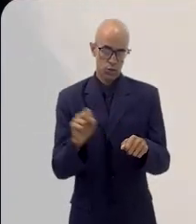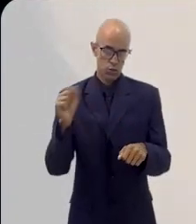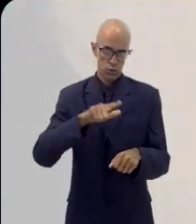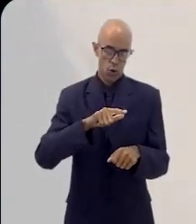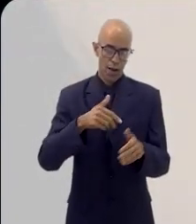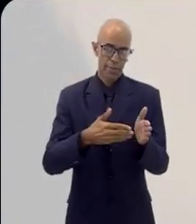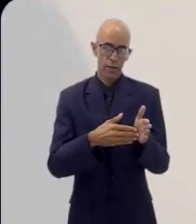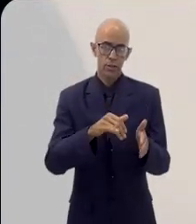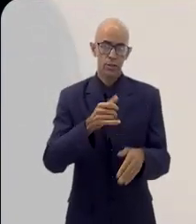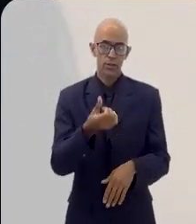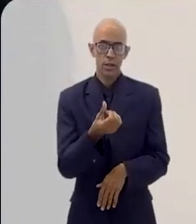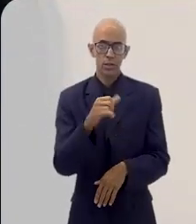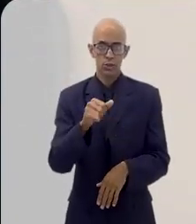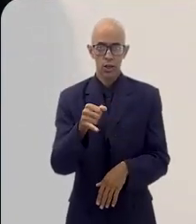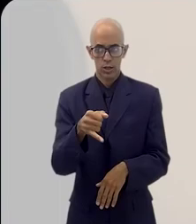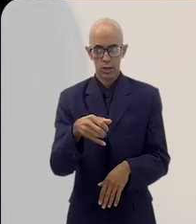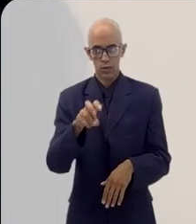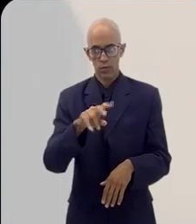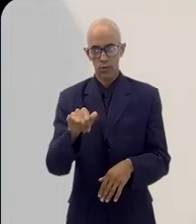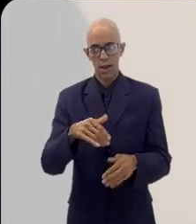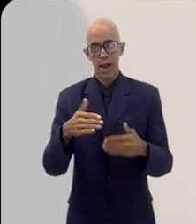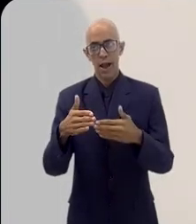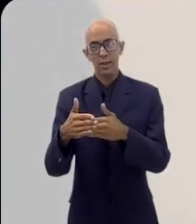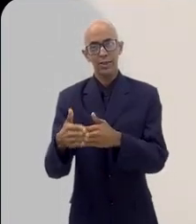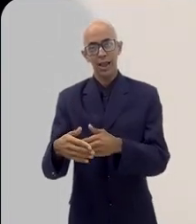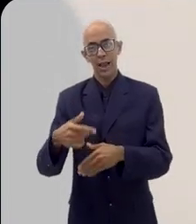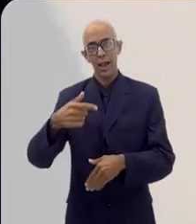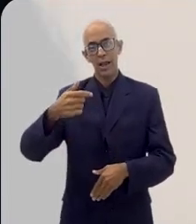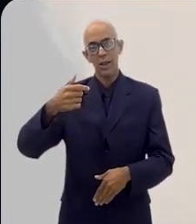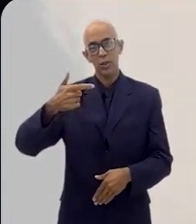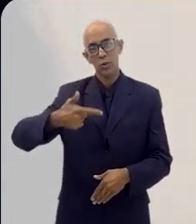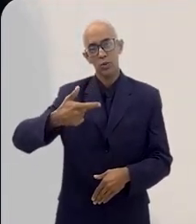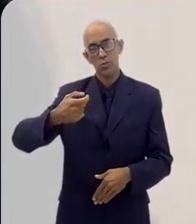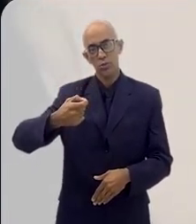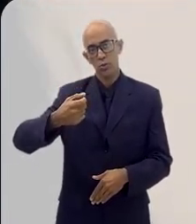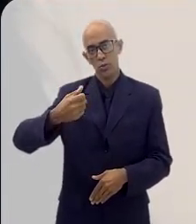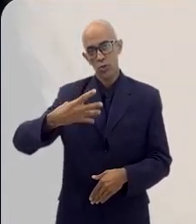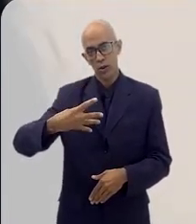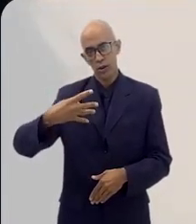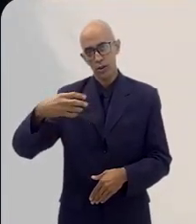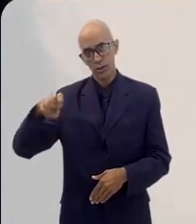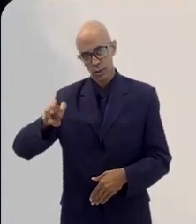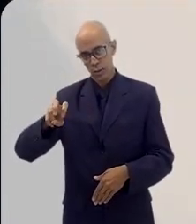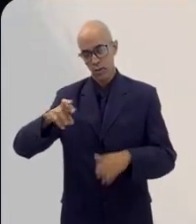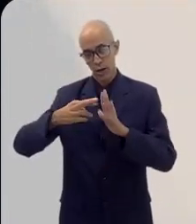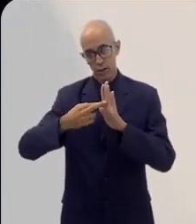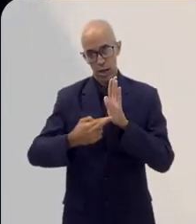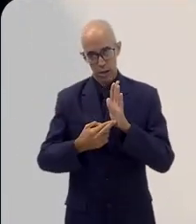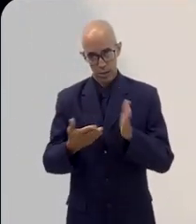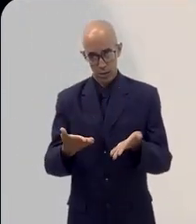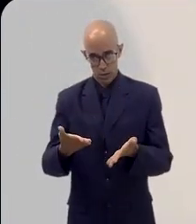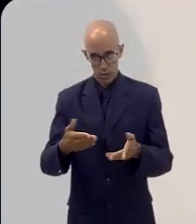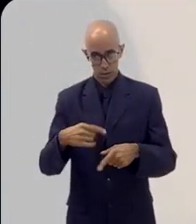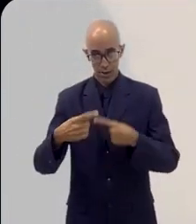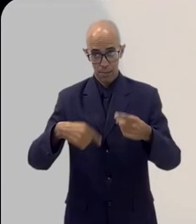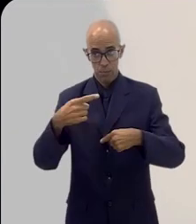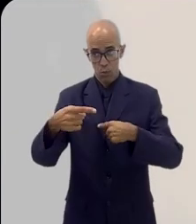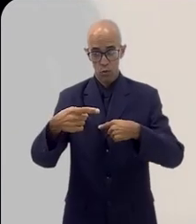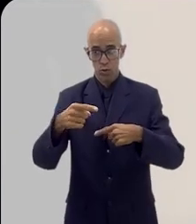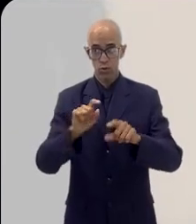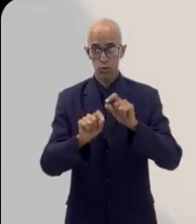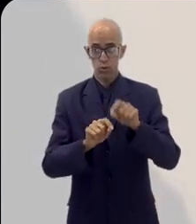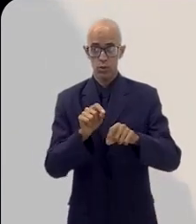2023 vai se manter até 2045 nas regras atuais, tá? E aí, após isso,